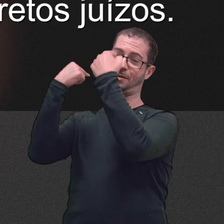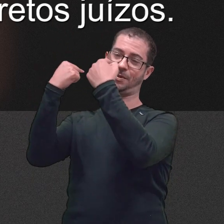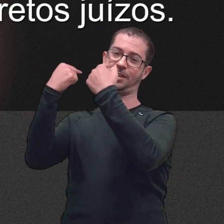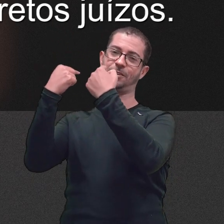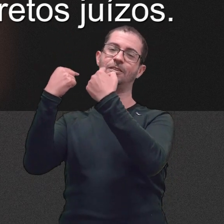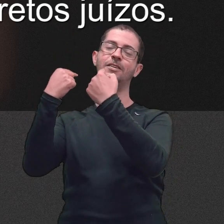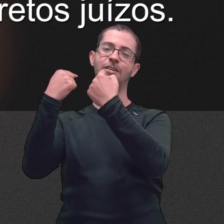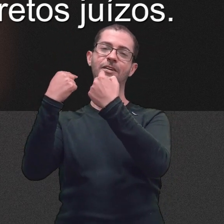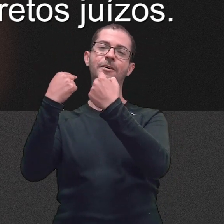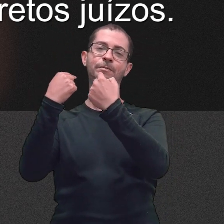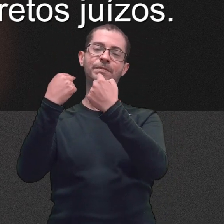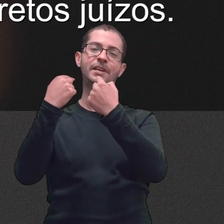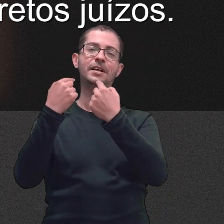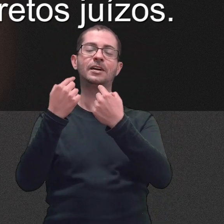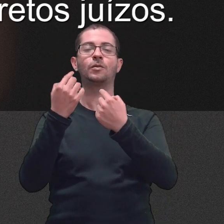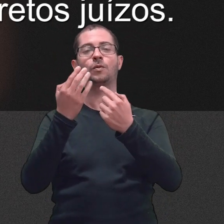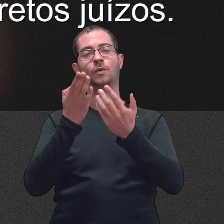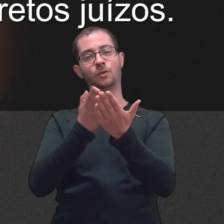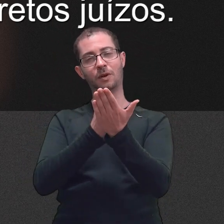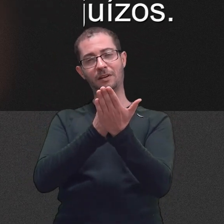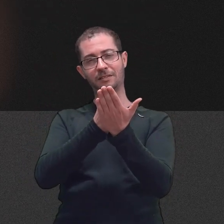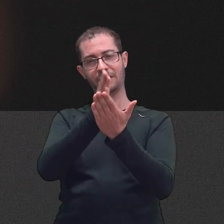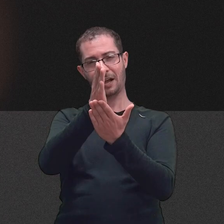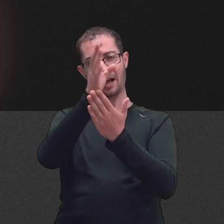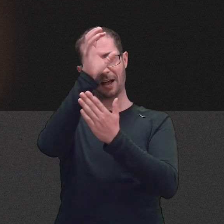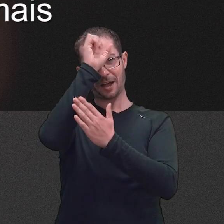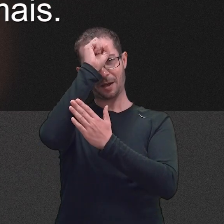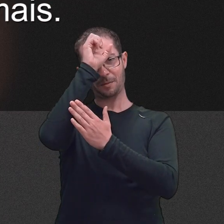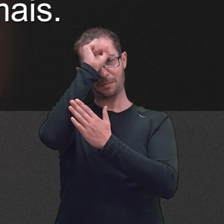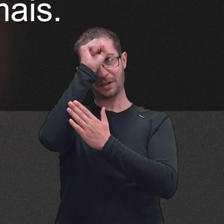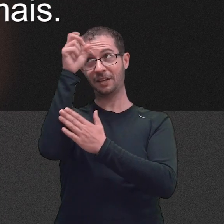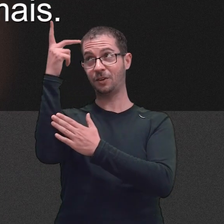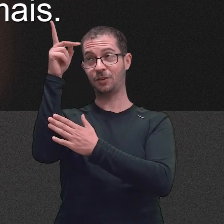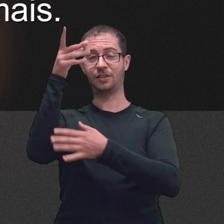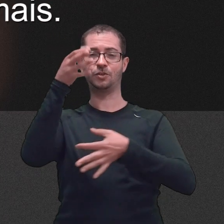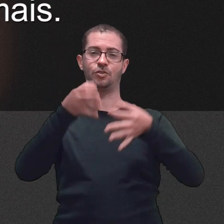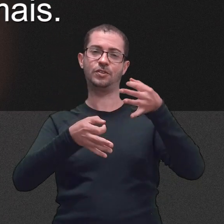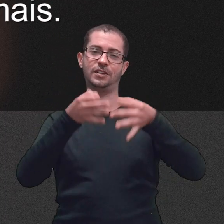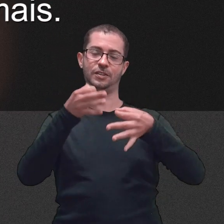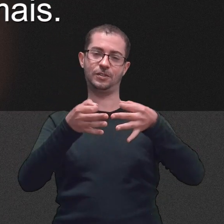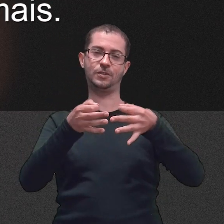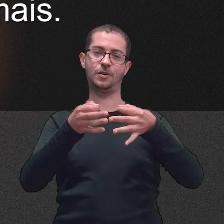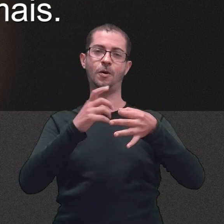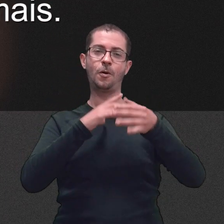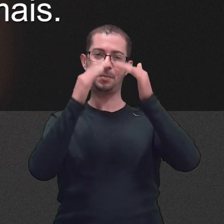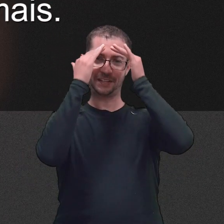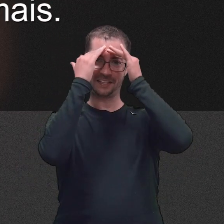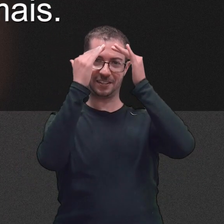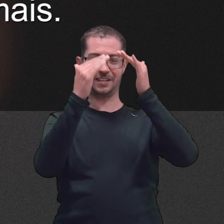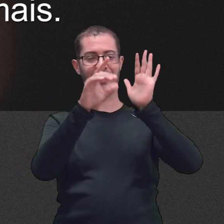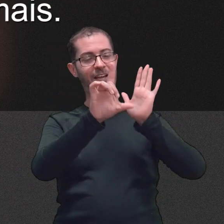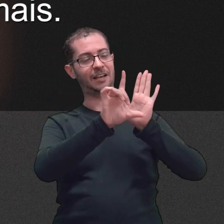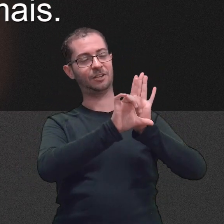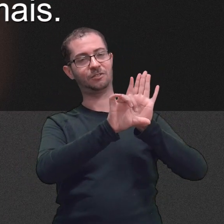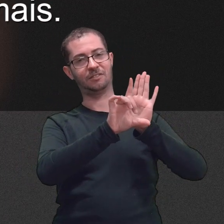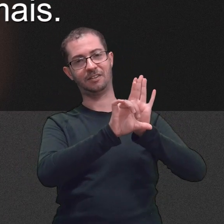tiver aprendido os teus retos juízos. Cumprirei os teus decretos. Não